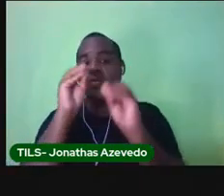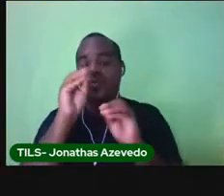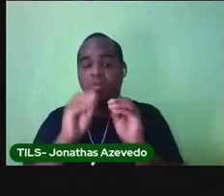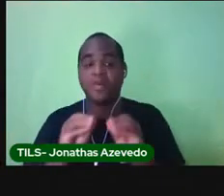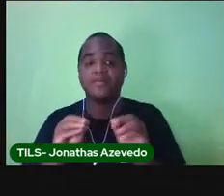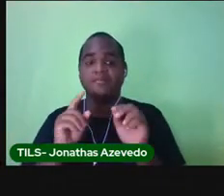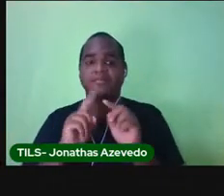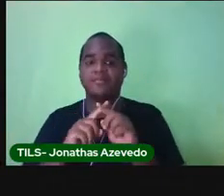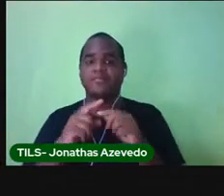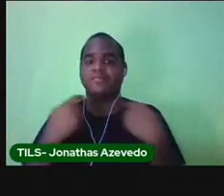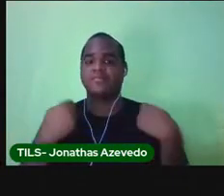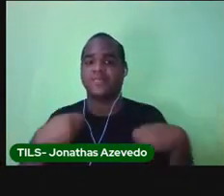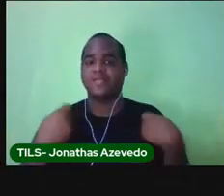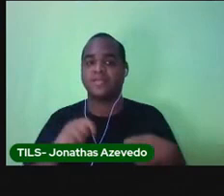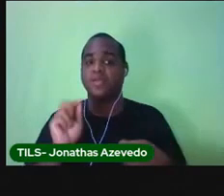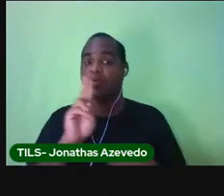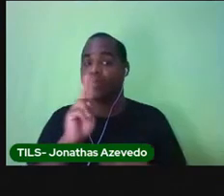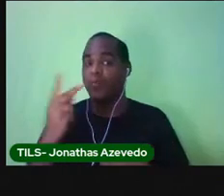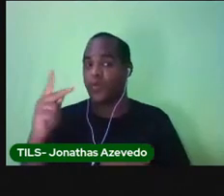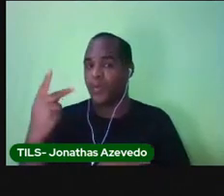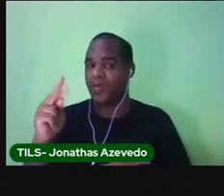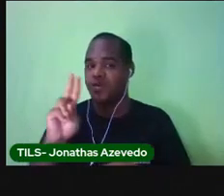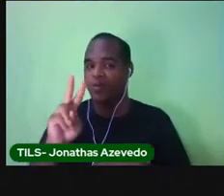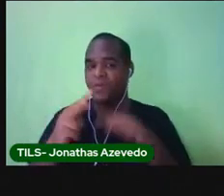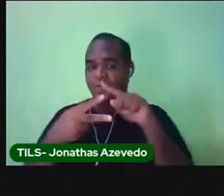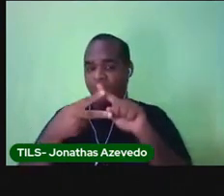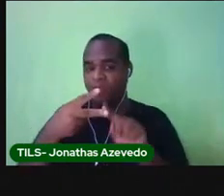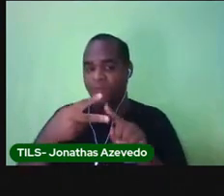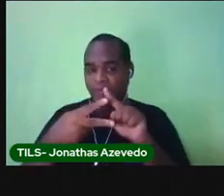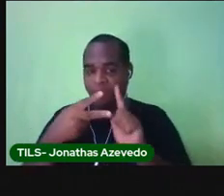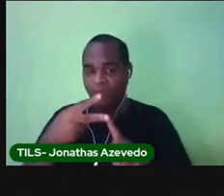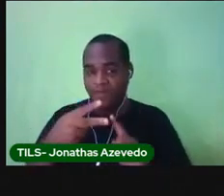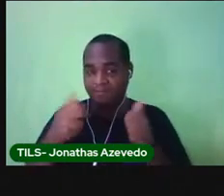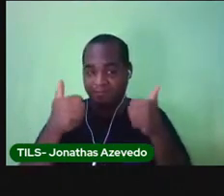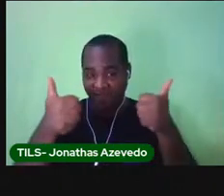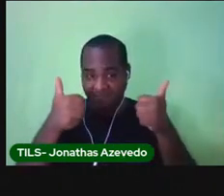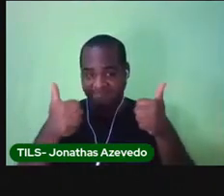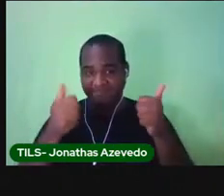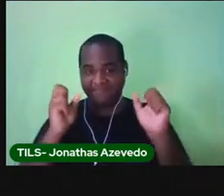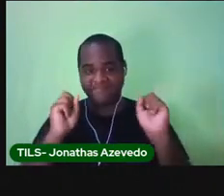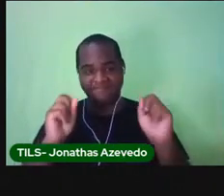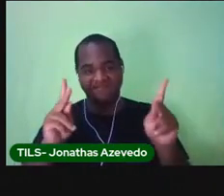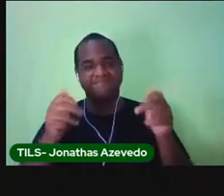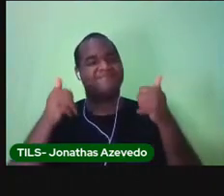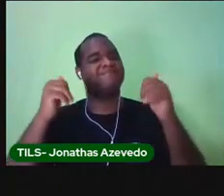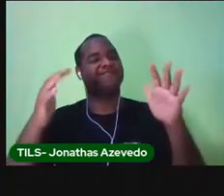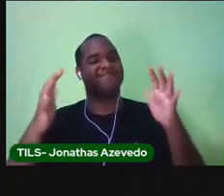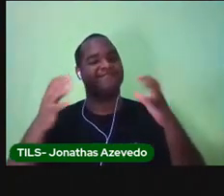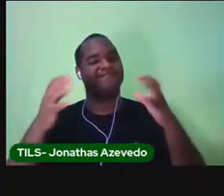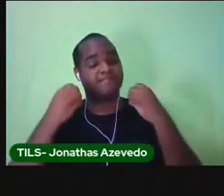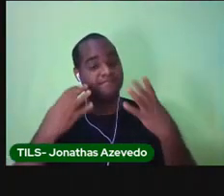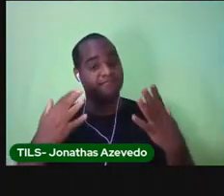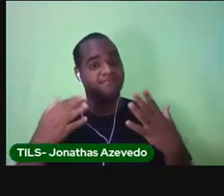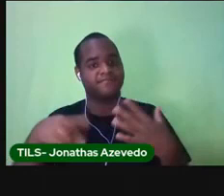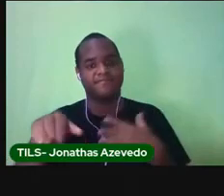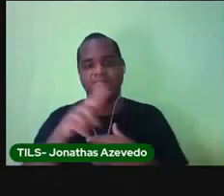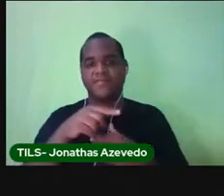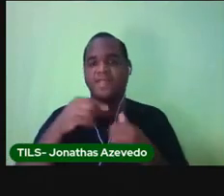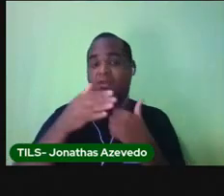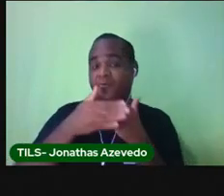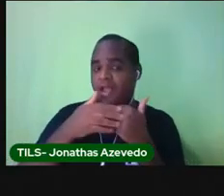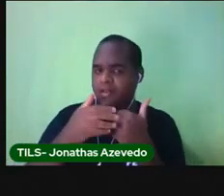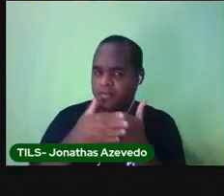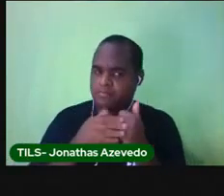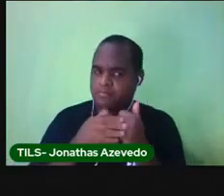precisa de 2 nomes de cada tipo de bairro. Tudo bem? Isso mesmo. Faz com muito carinho